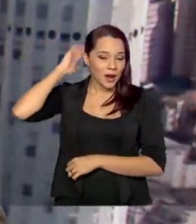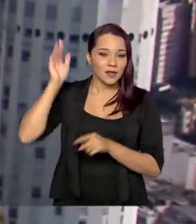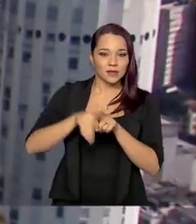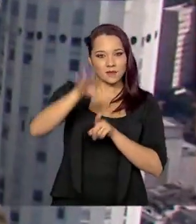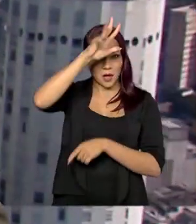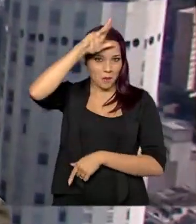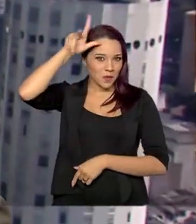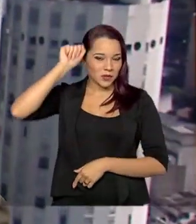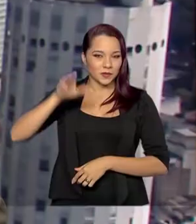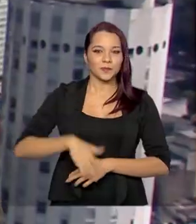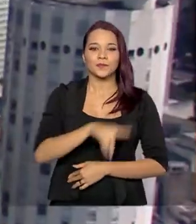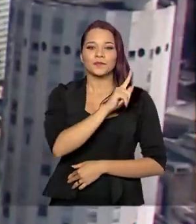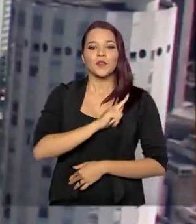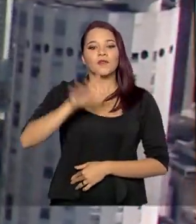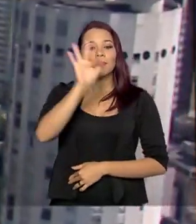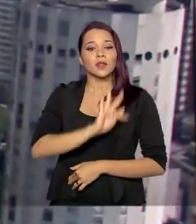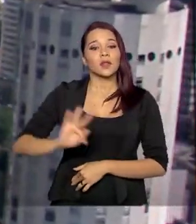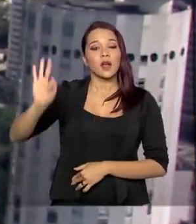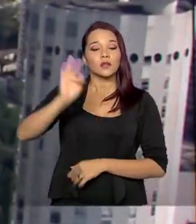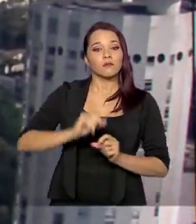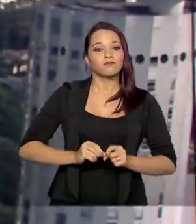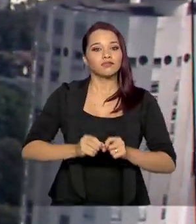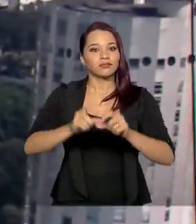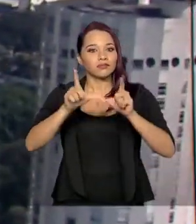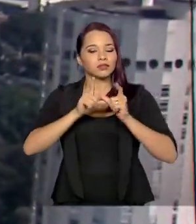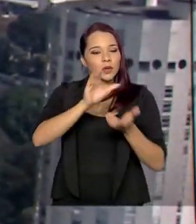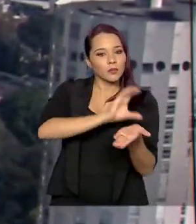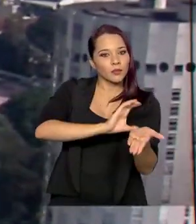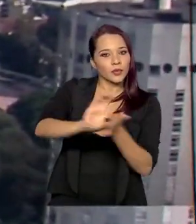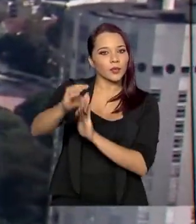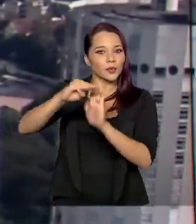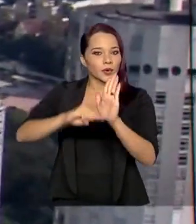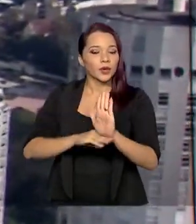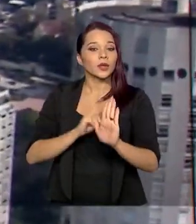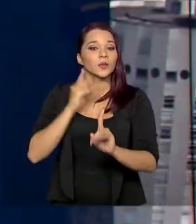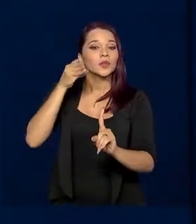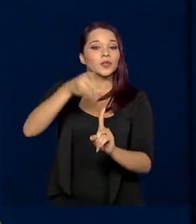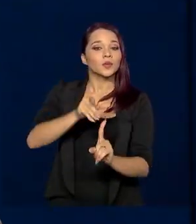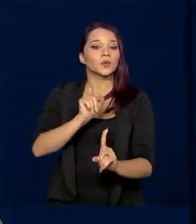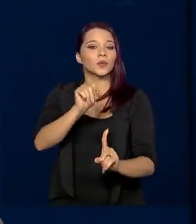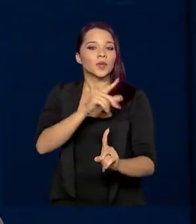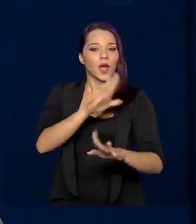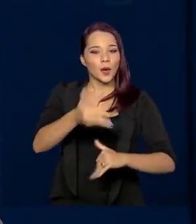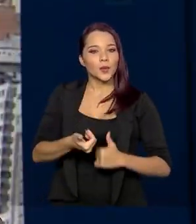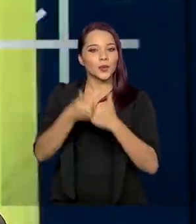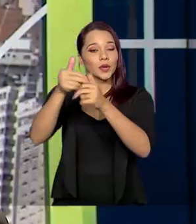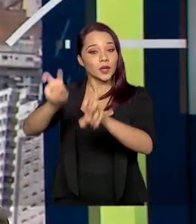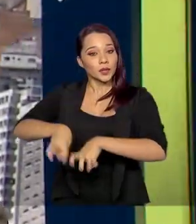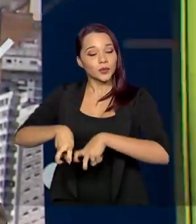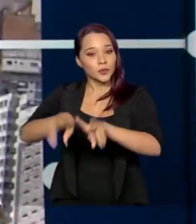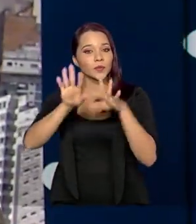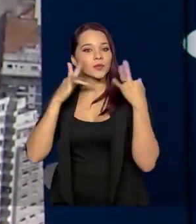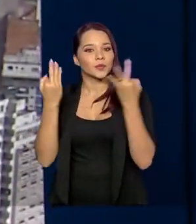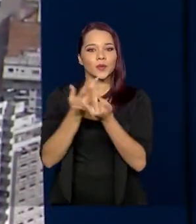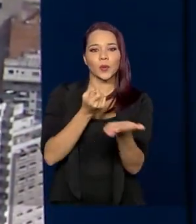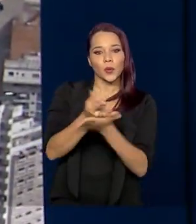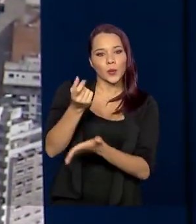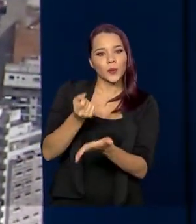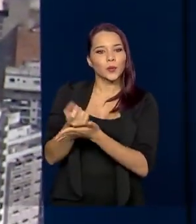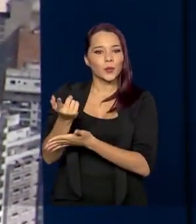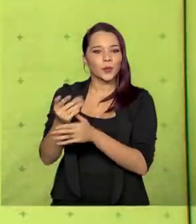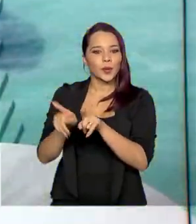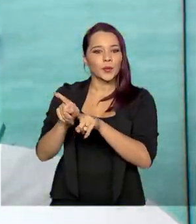governo federal está ampliando o repasse de recursos para o programa, que tem o objetivo de apoiar a agricultura familiar comprando a produção.